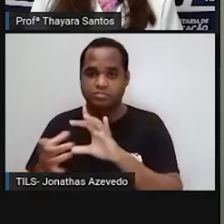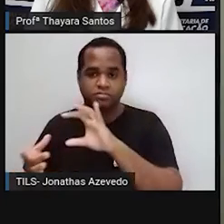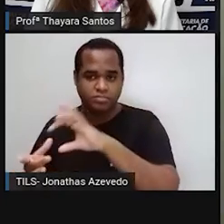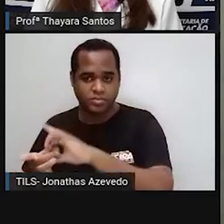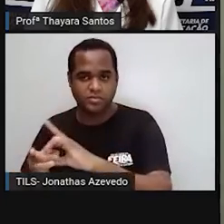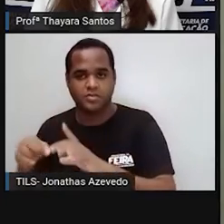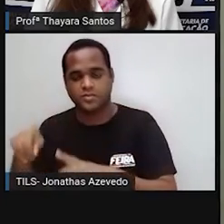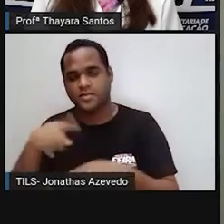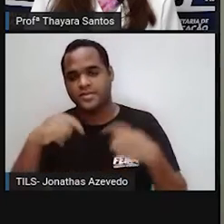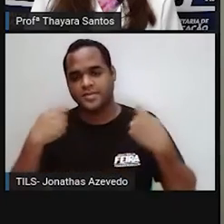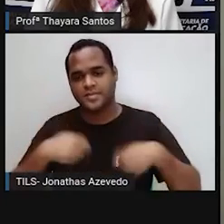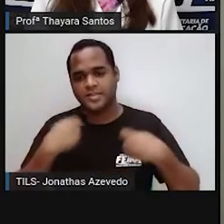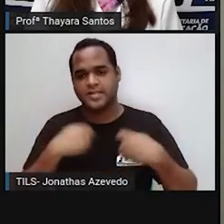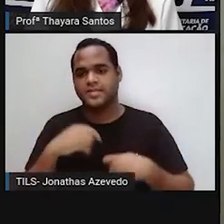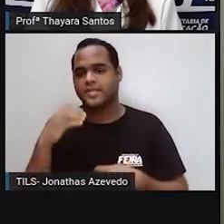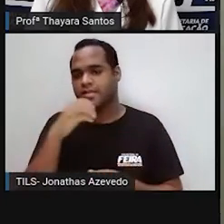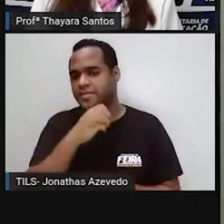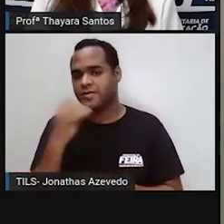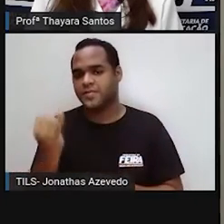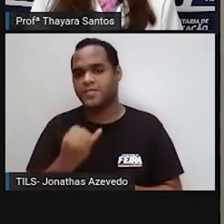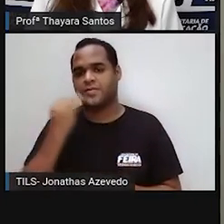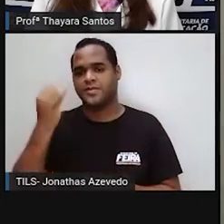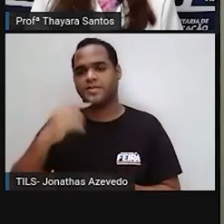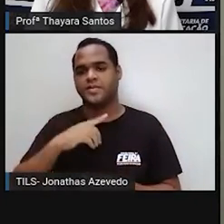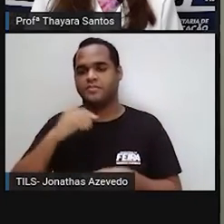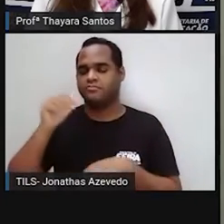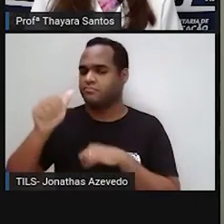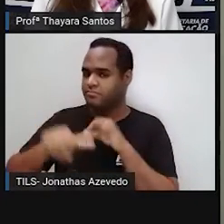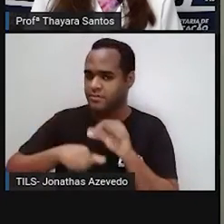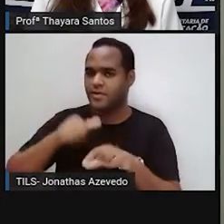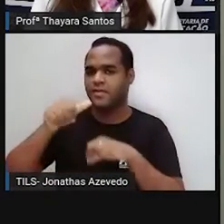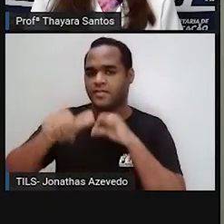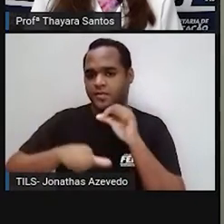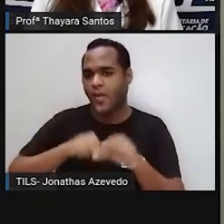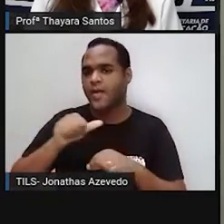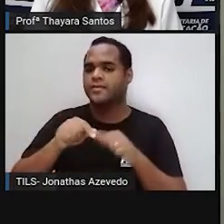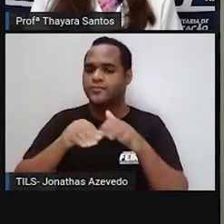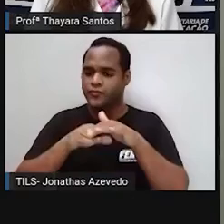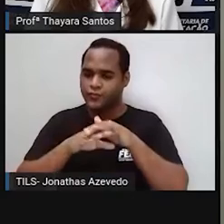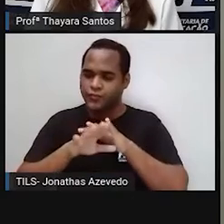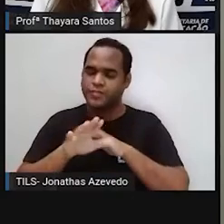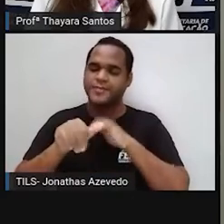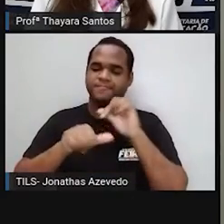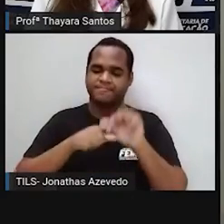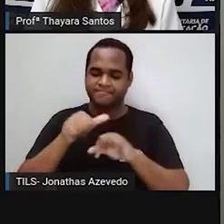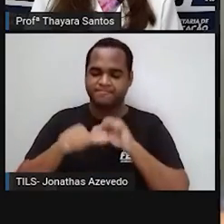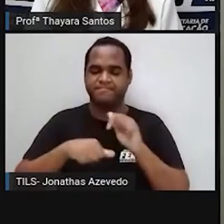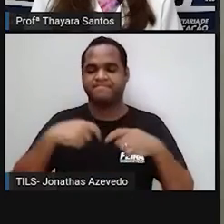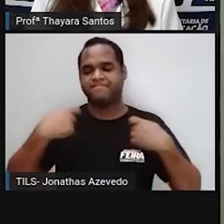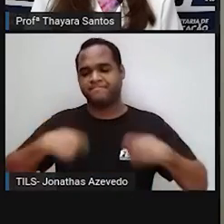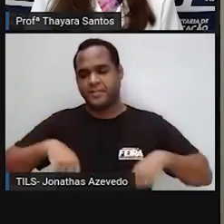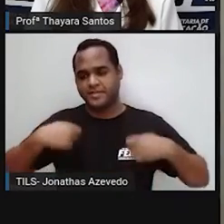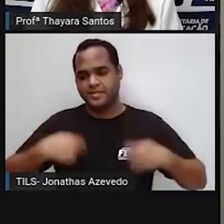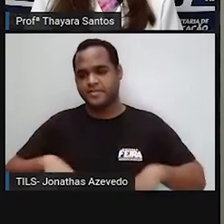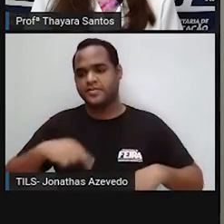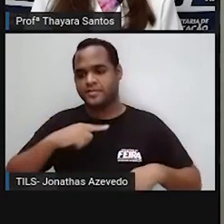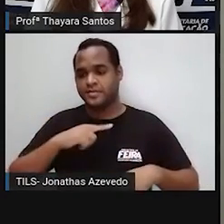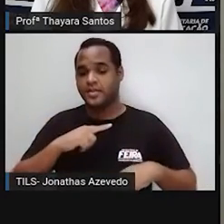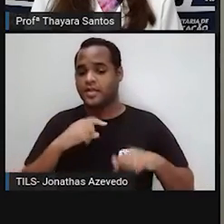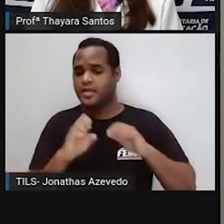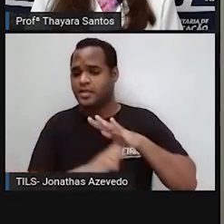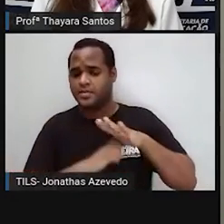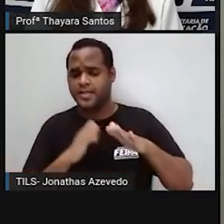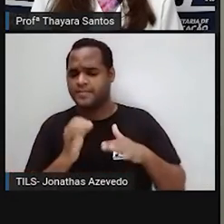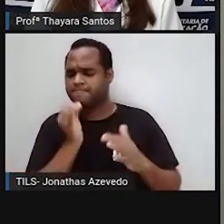precisamos urgentemente fazer mudanças de hábitos e as empresas, por